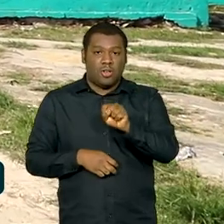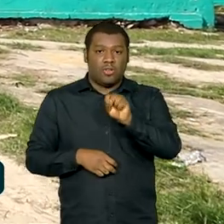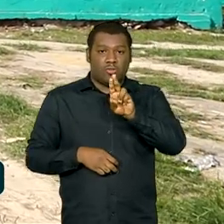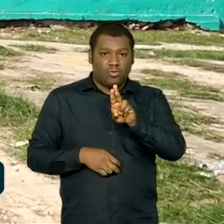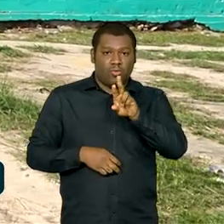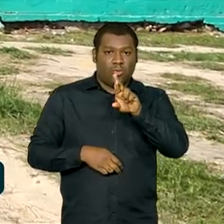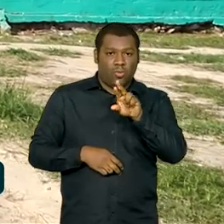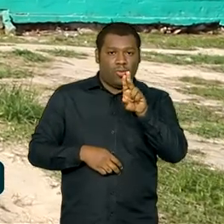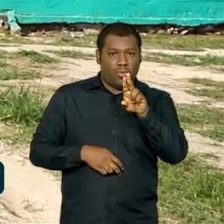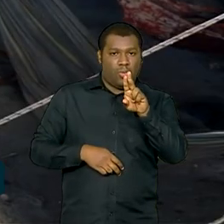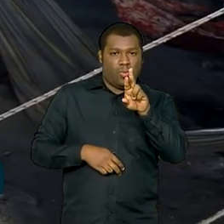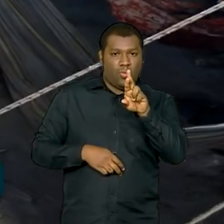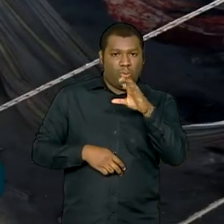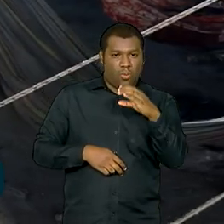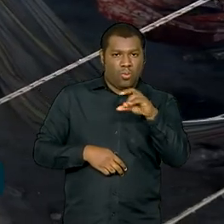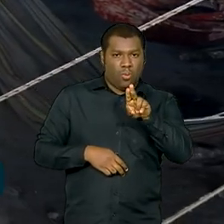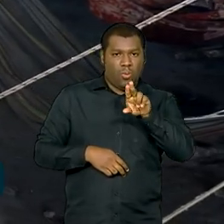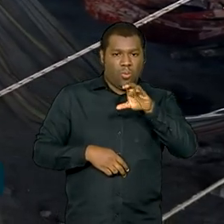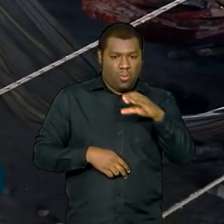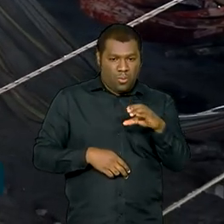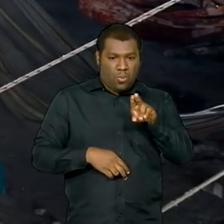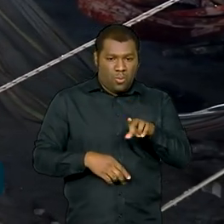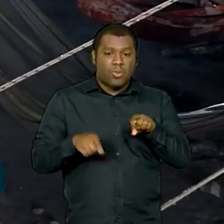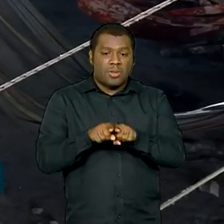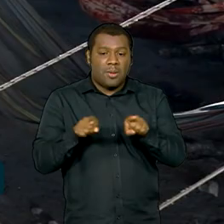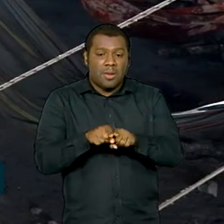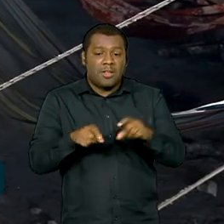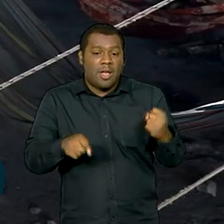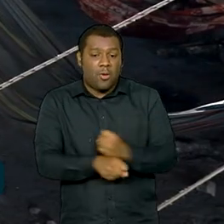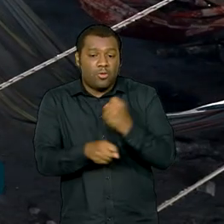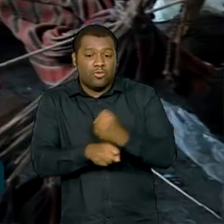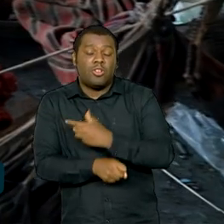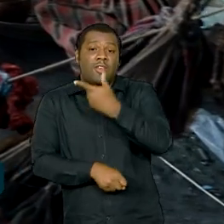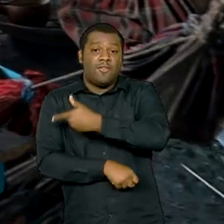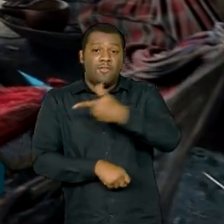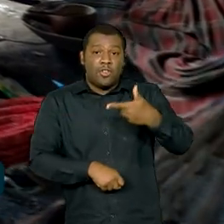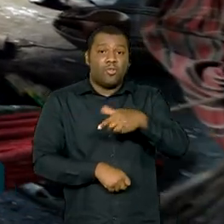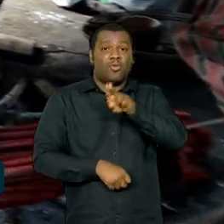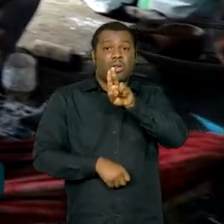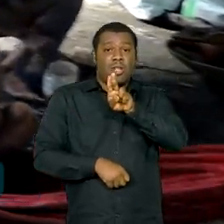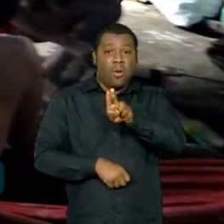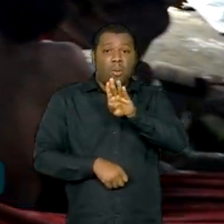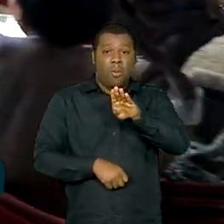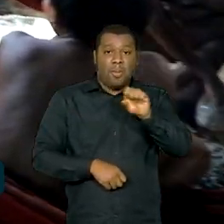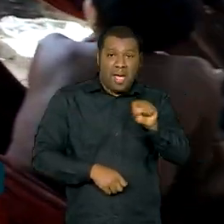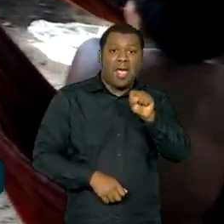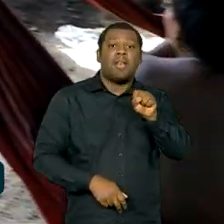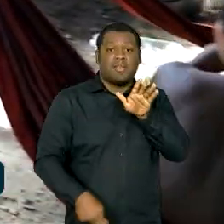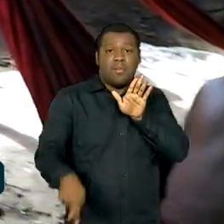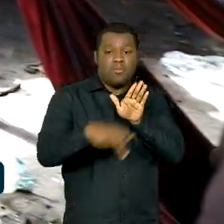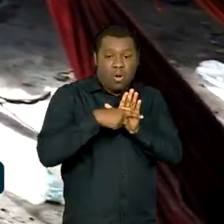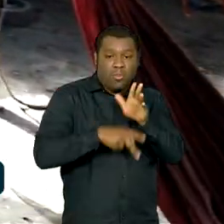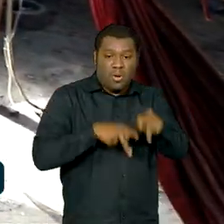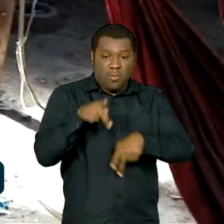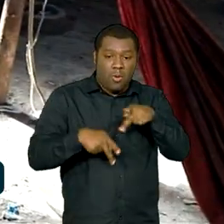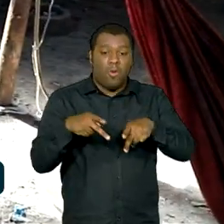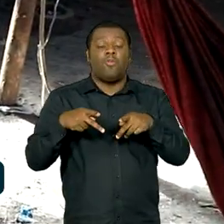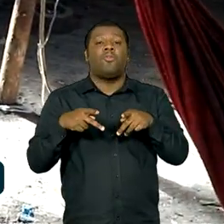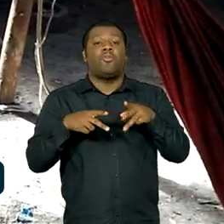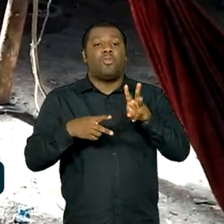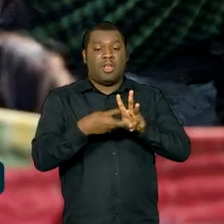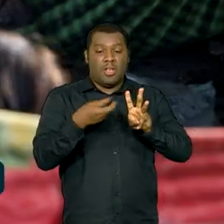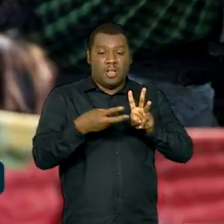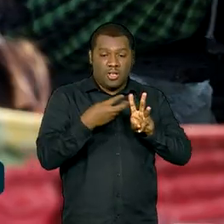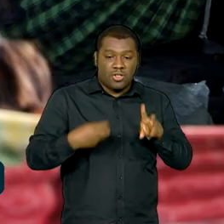reforma de 22 unidades básicas de saúde indígena, a finalização da reforma da Casa de Saúde